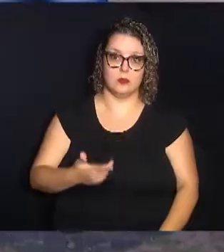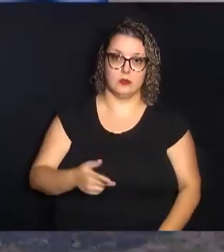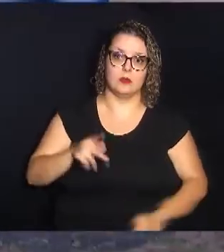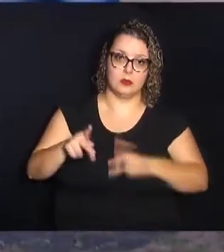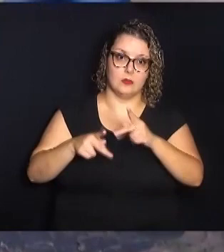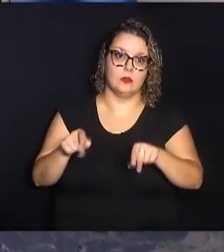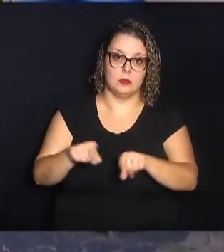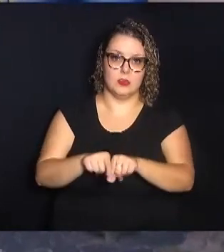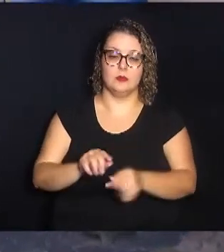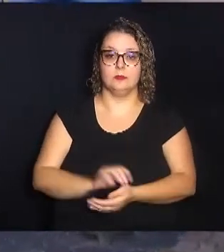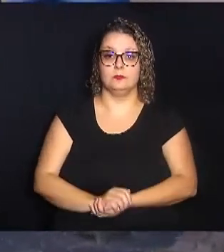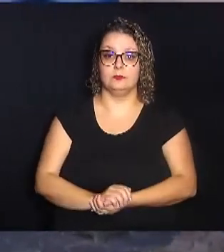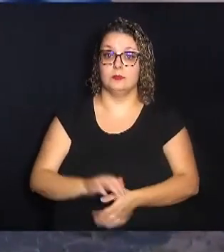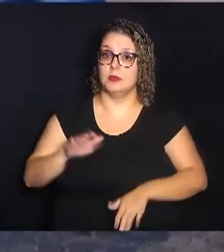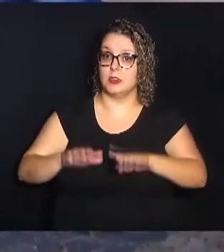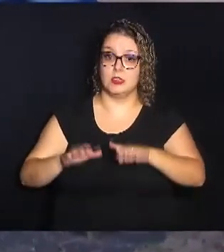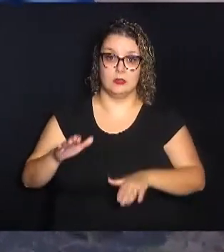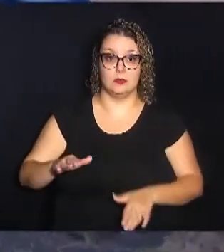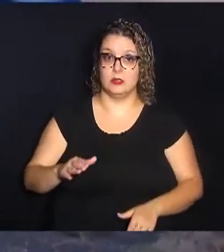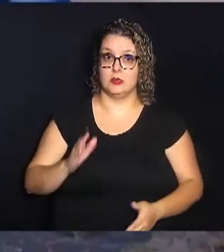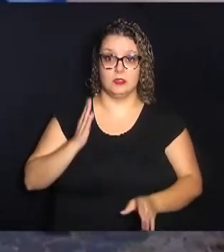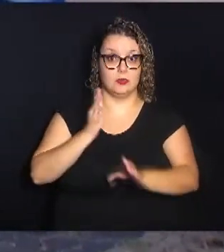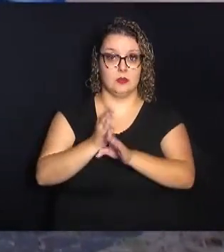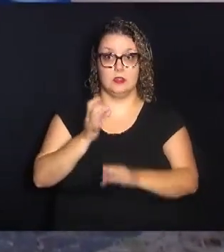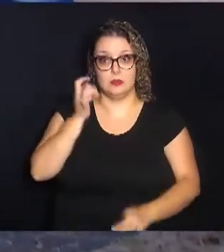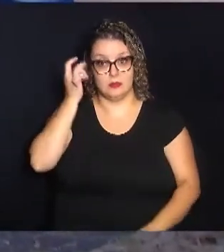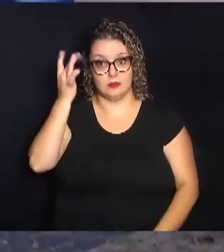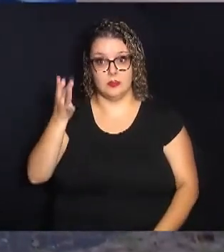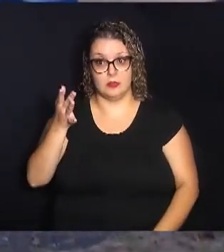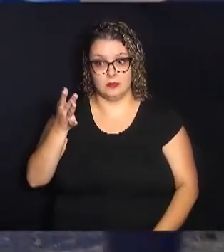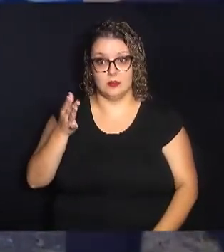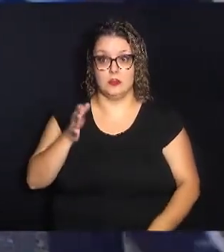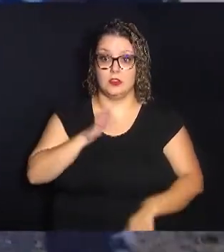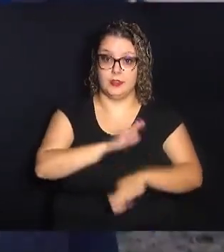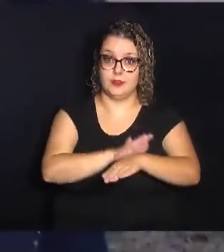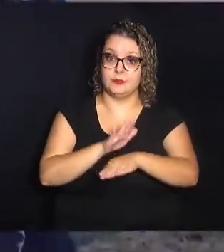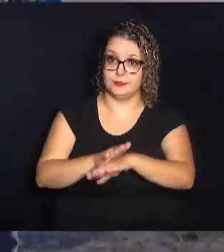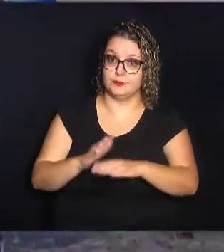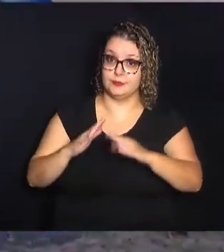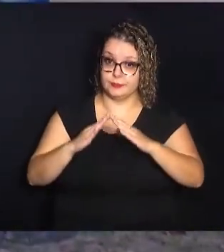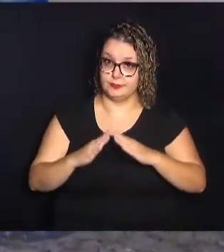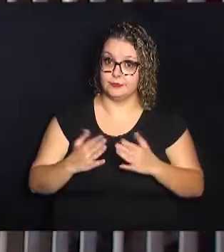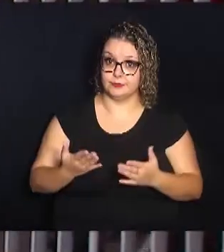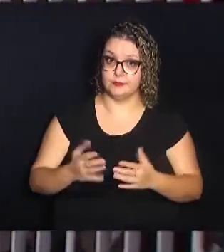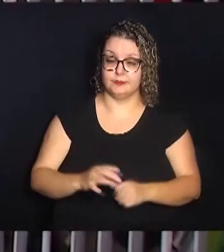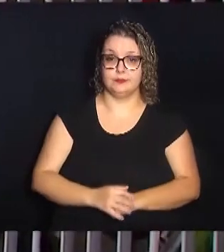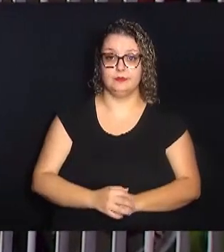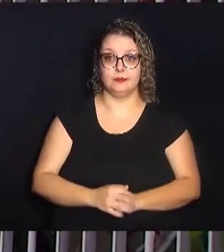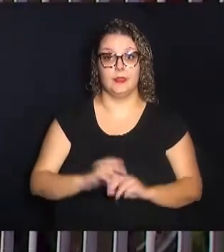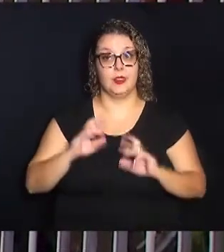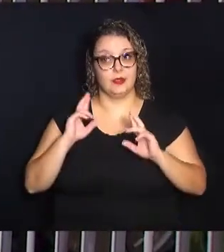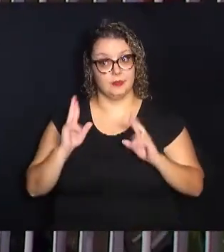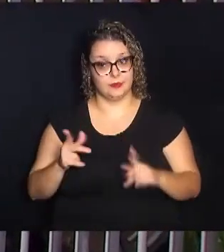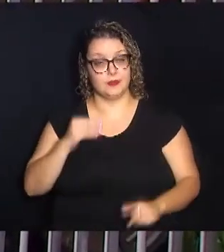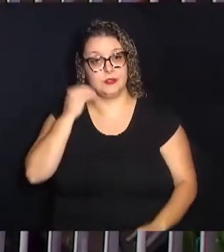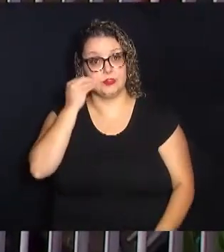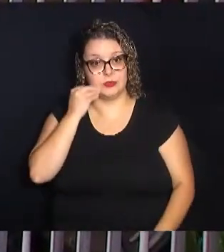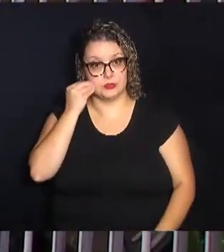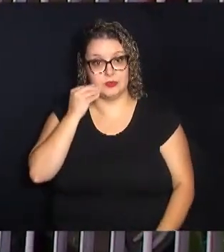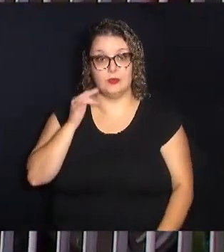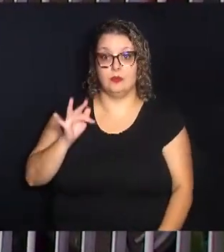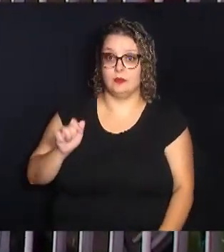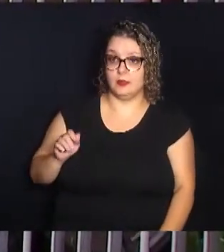população. Mas nem sempre a equipe encontra facilidade e colaboração do morador. Ao contrário da experiência com o